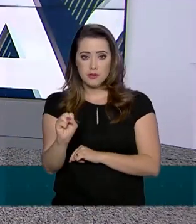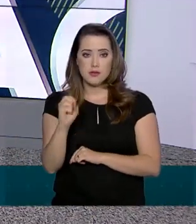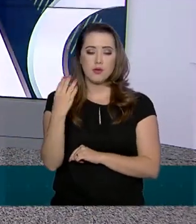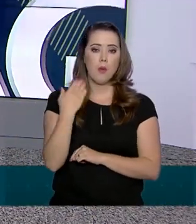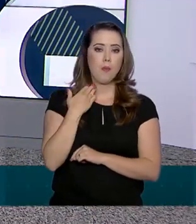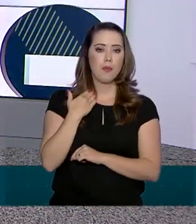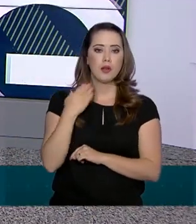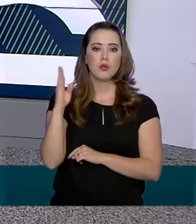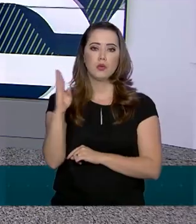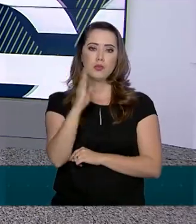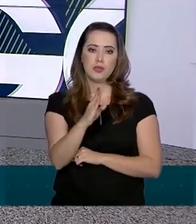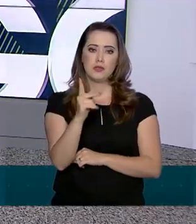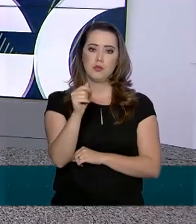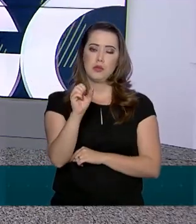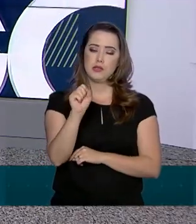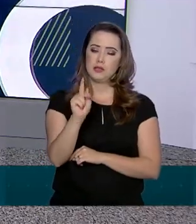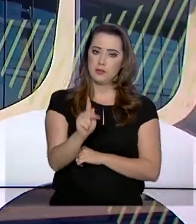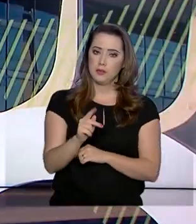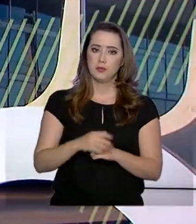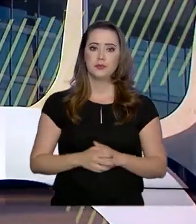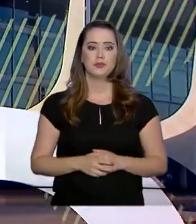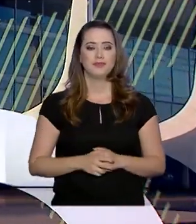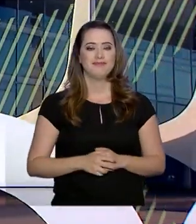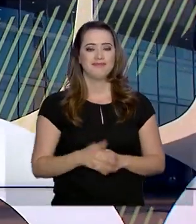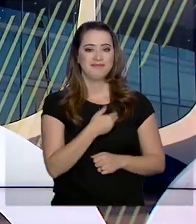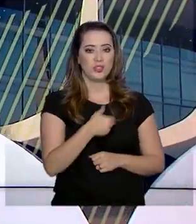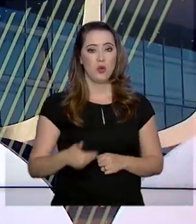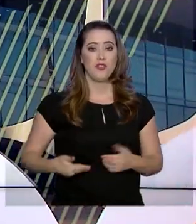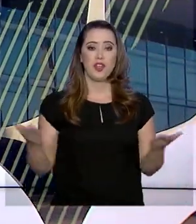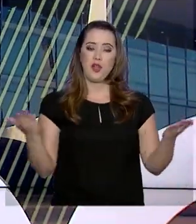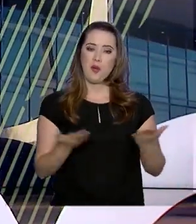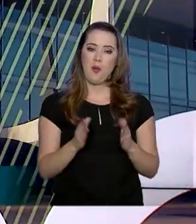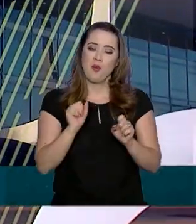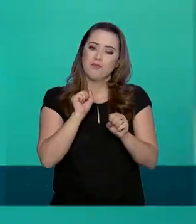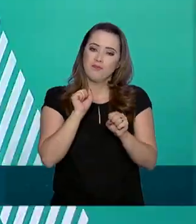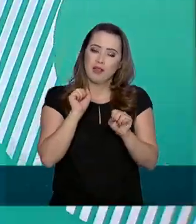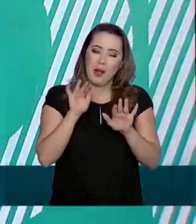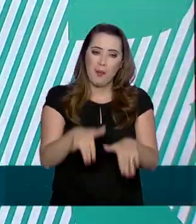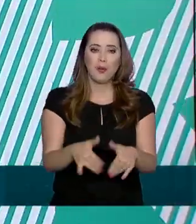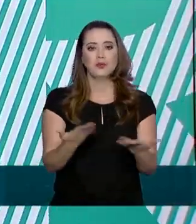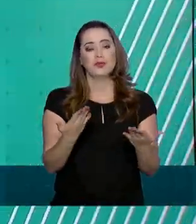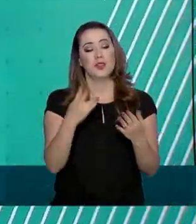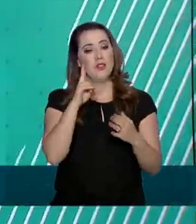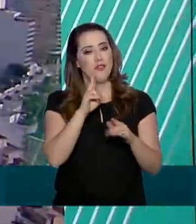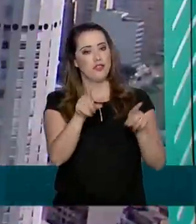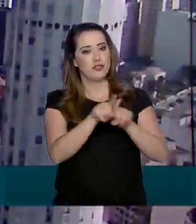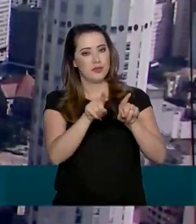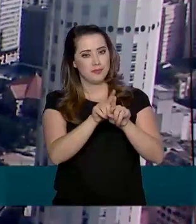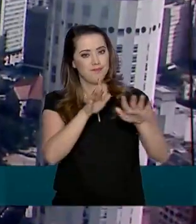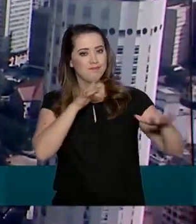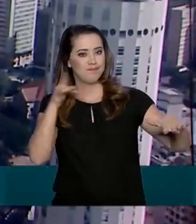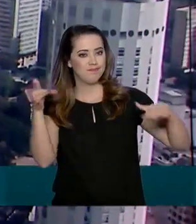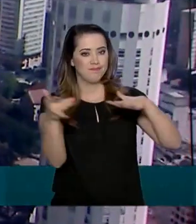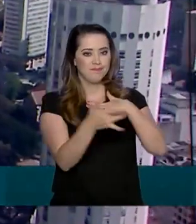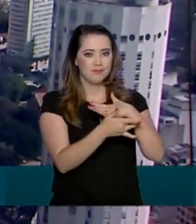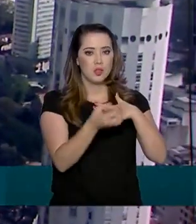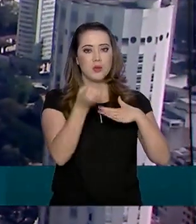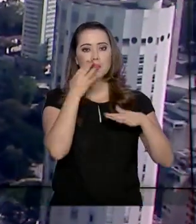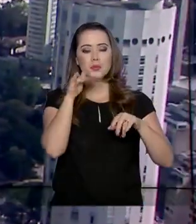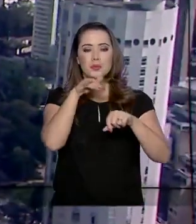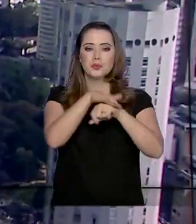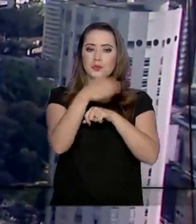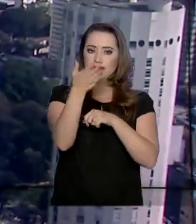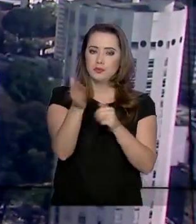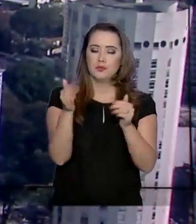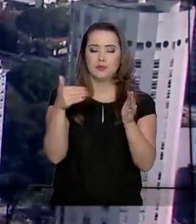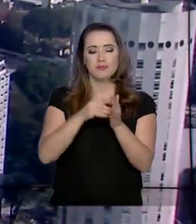ou Banco do Brasil para o PASEP. O governo agora fica por aqui. Continue nos acompanhando pelas redes sociais. Uma